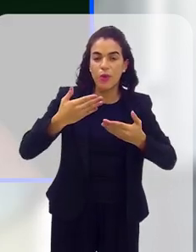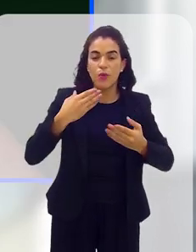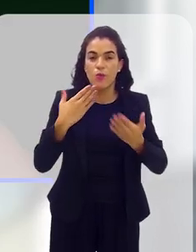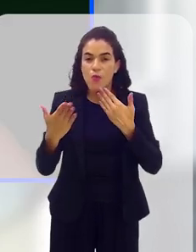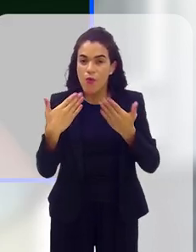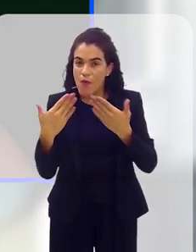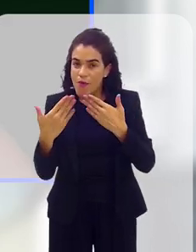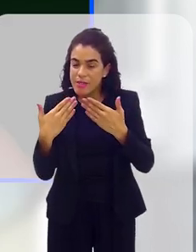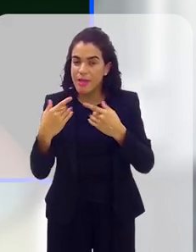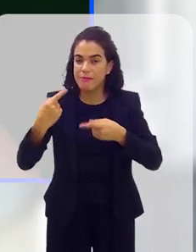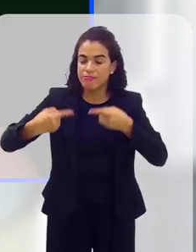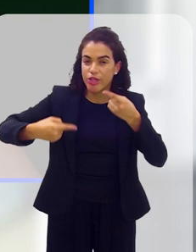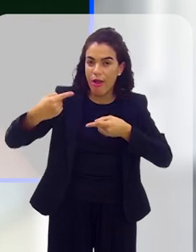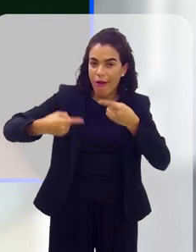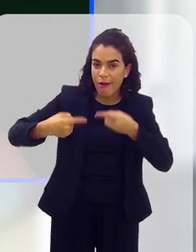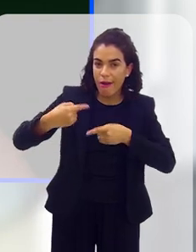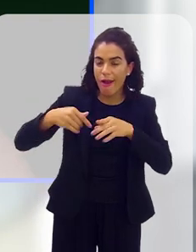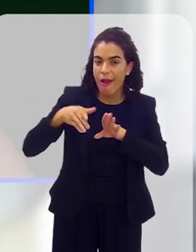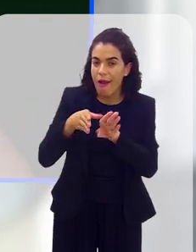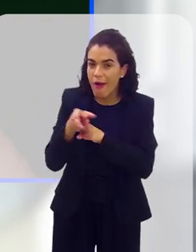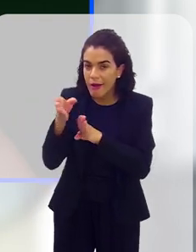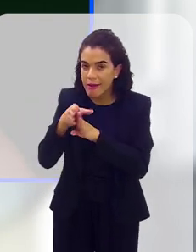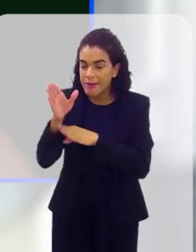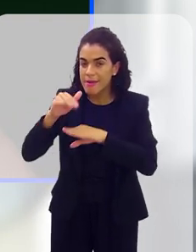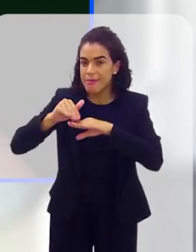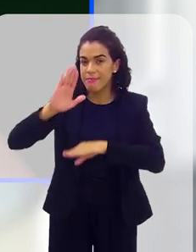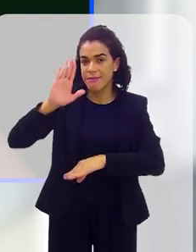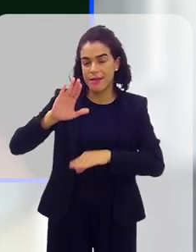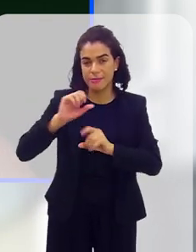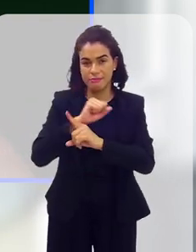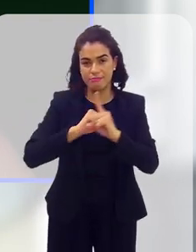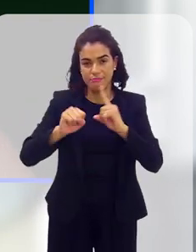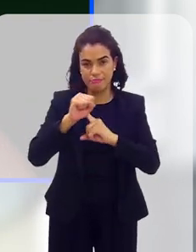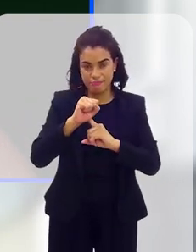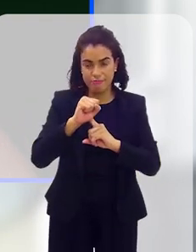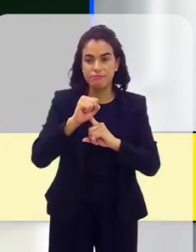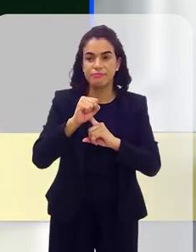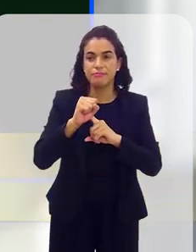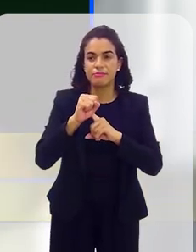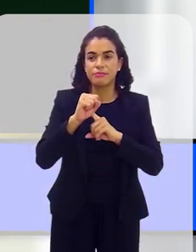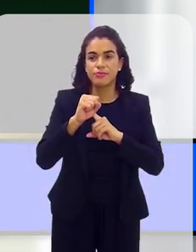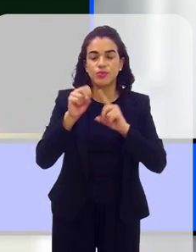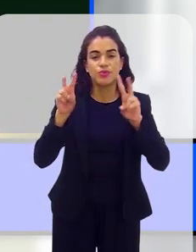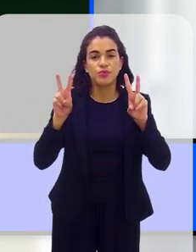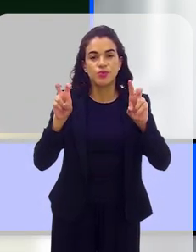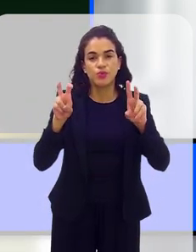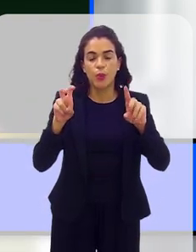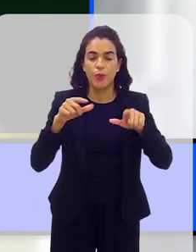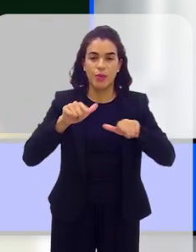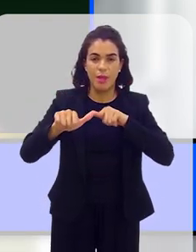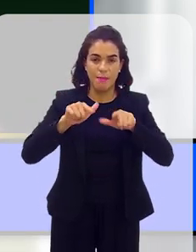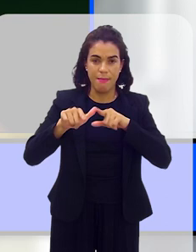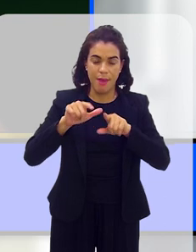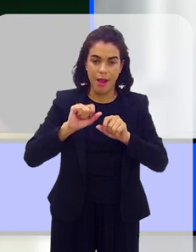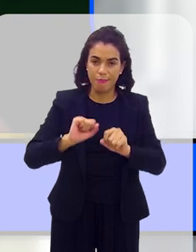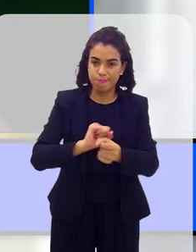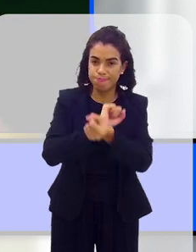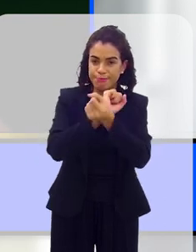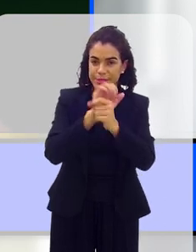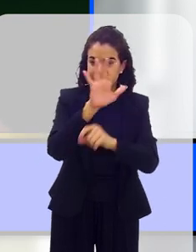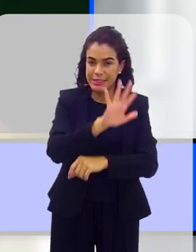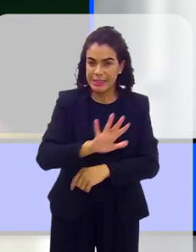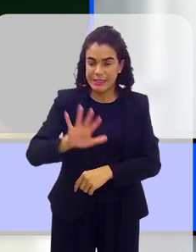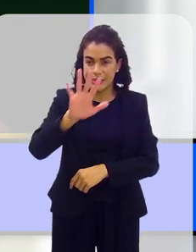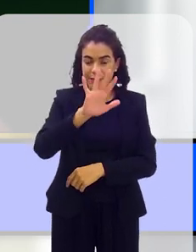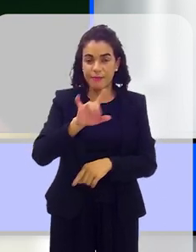fomentar cada vez mais o diálogo, falar mais sobre esse assunto, orientar mais a sociedade no que pertinhe ao